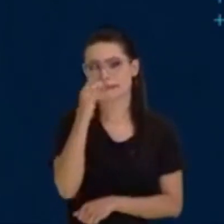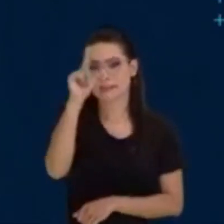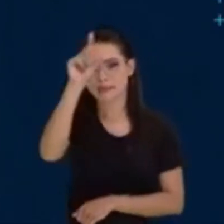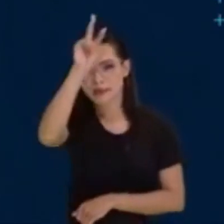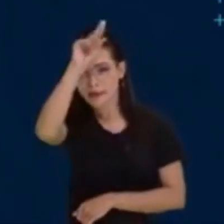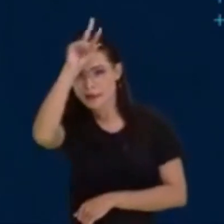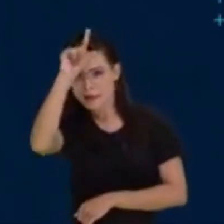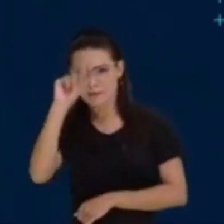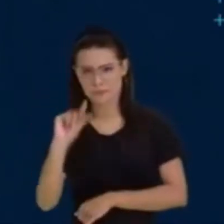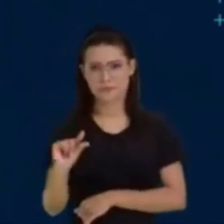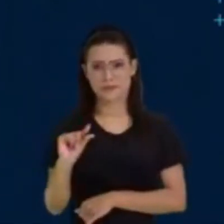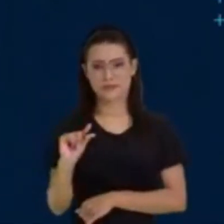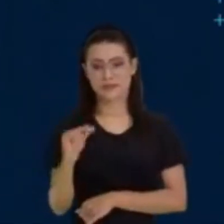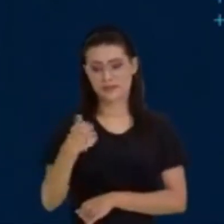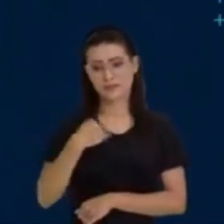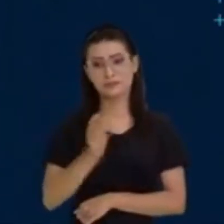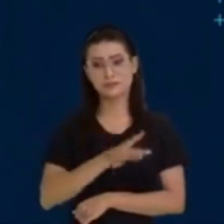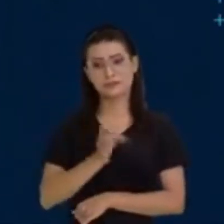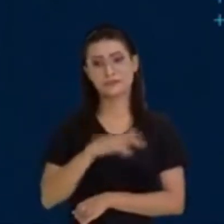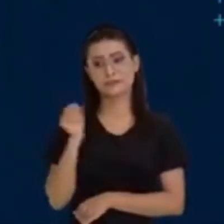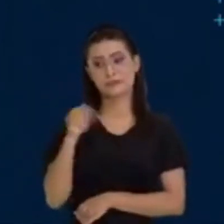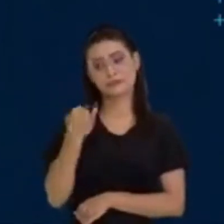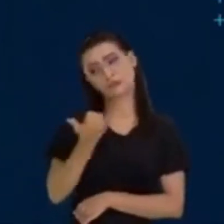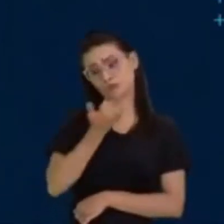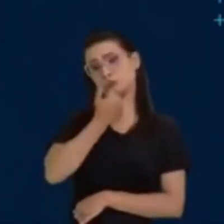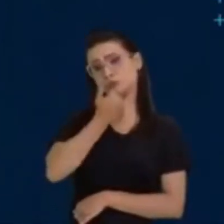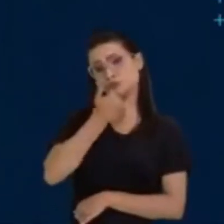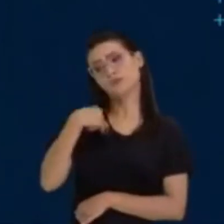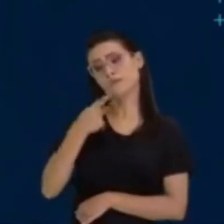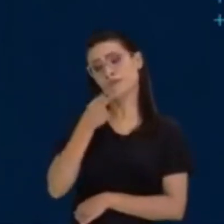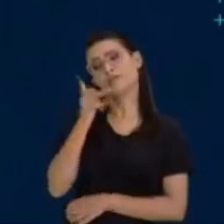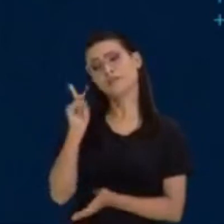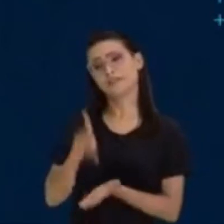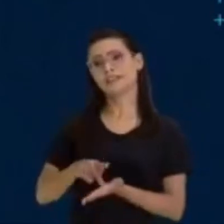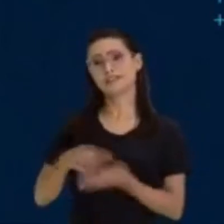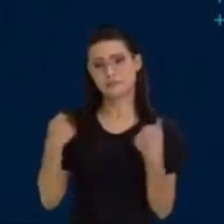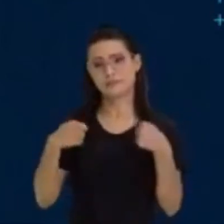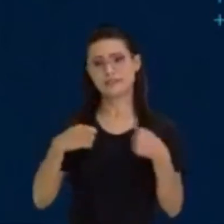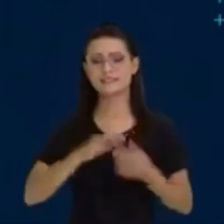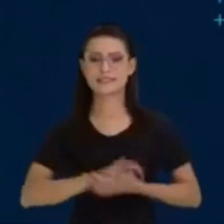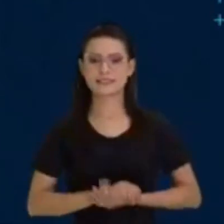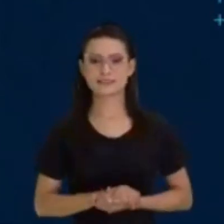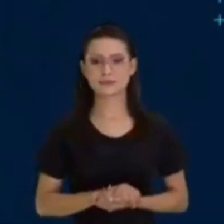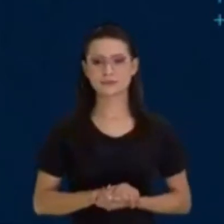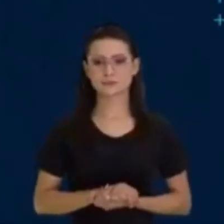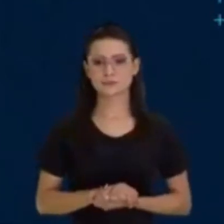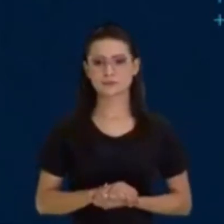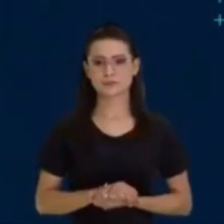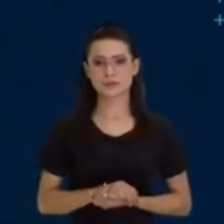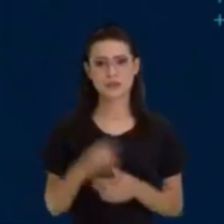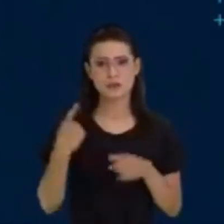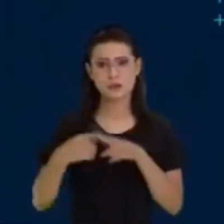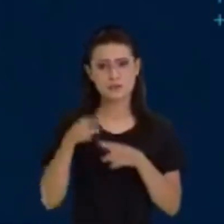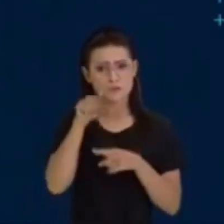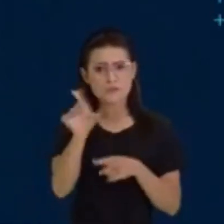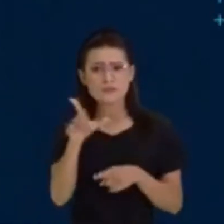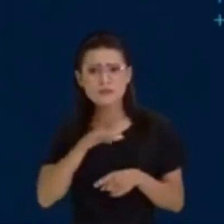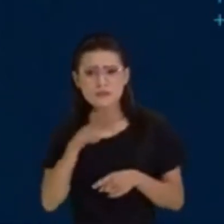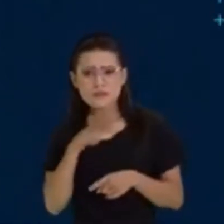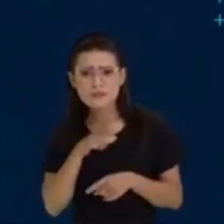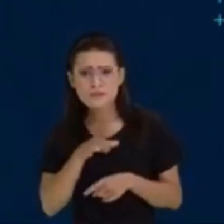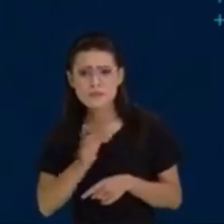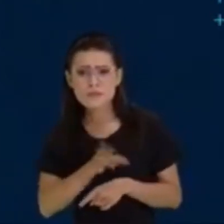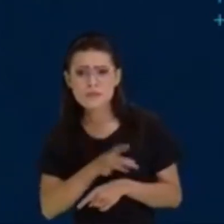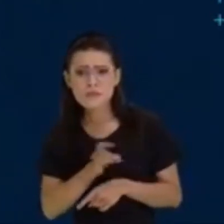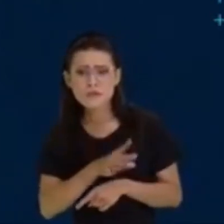tem medo de inseto. Desculpa, né? Mas eu tenho medo de inseto. Tenho que ser sincera com vocês. Por que você tem medo disso? Você